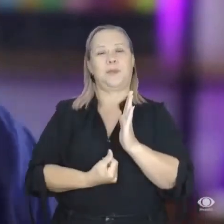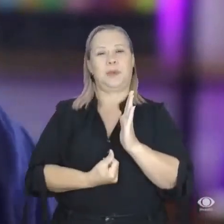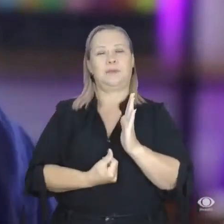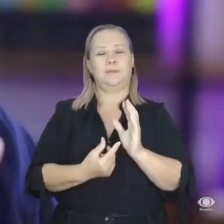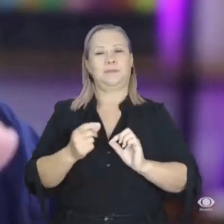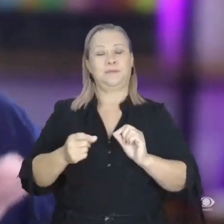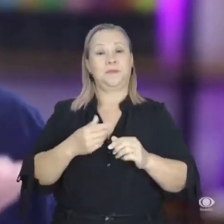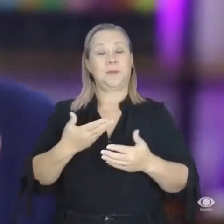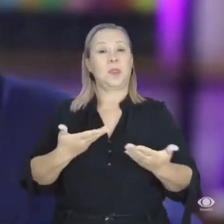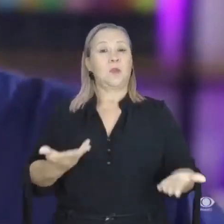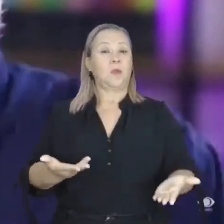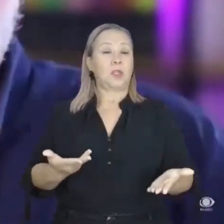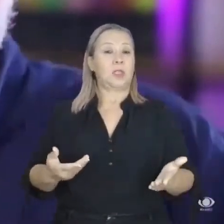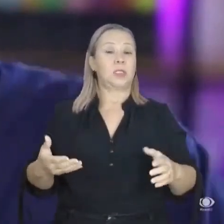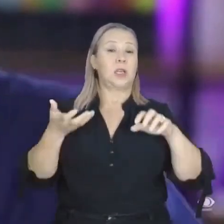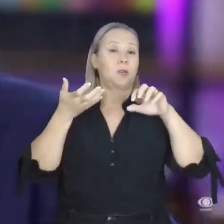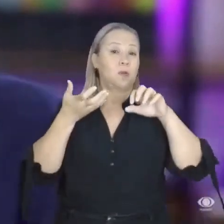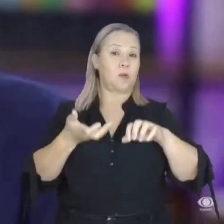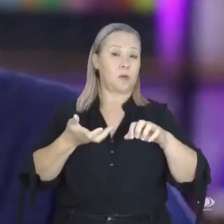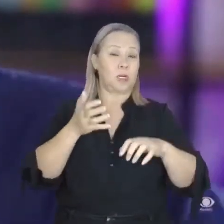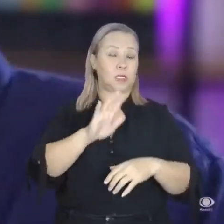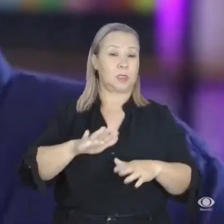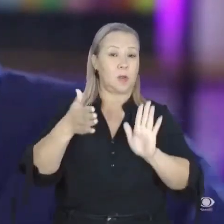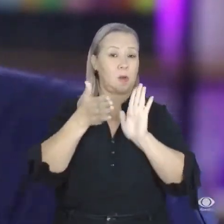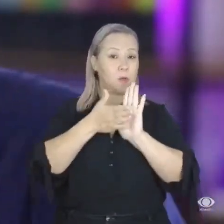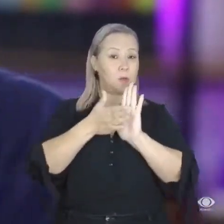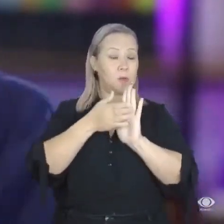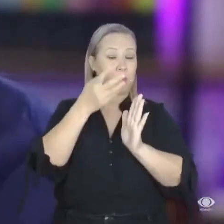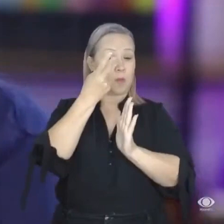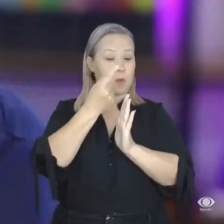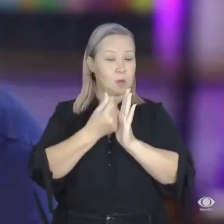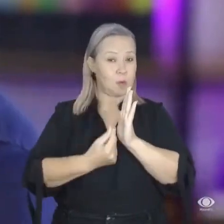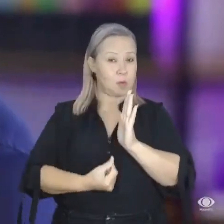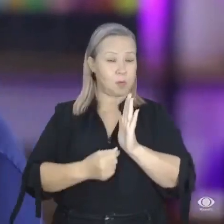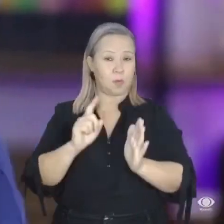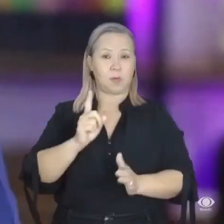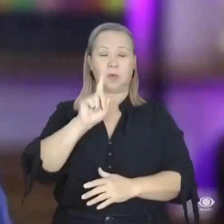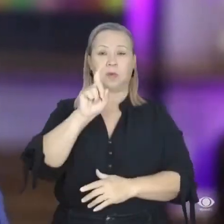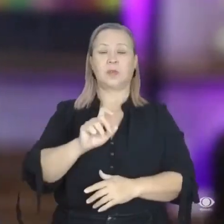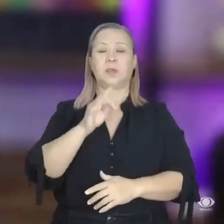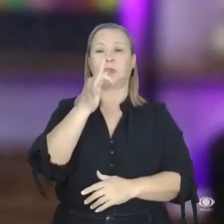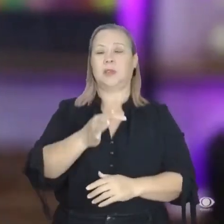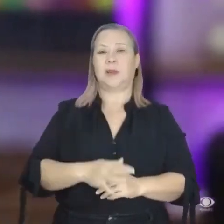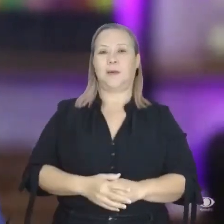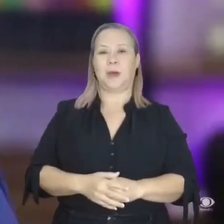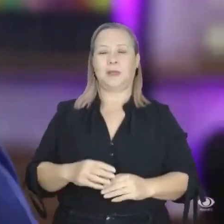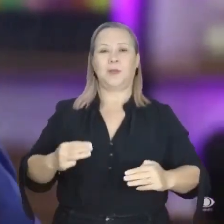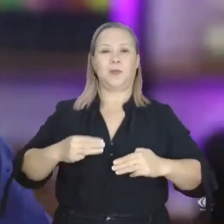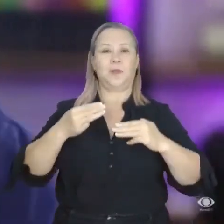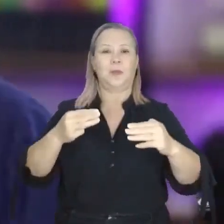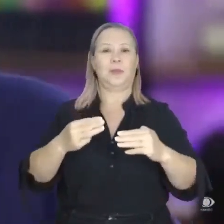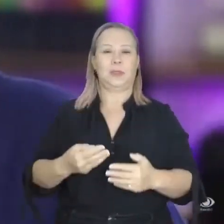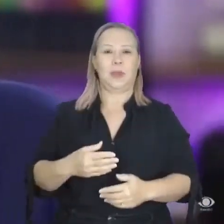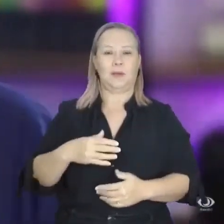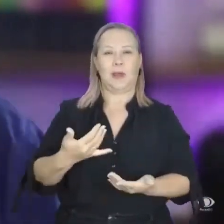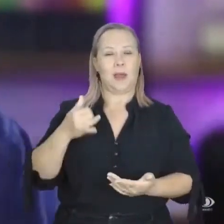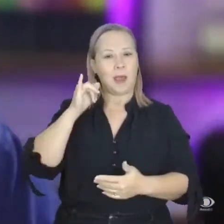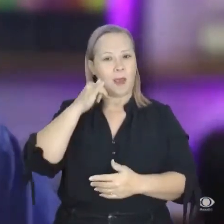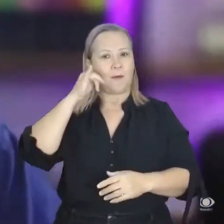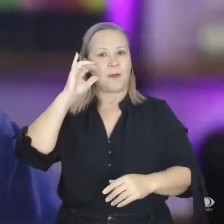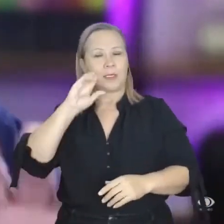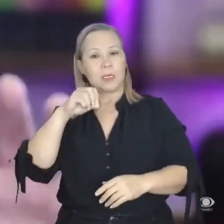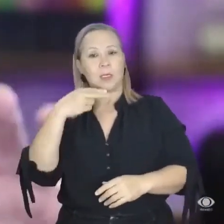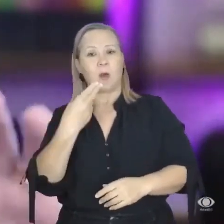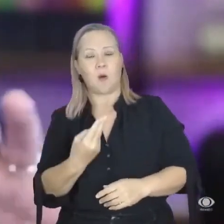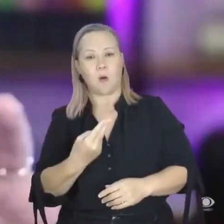Quando a gente chegar no Congresso Nacional com a proposta do orçamento, não será mais o orçamento do Ministério da Fazenda ou do Planejamento. Será o